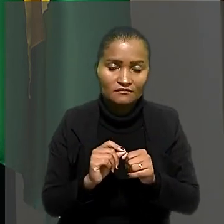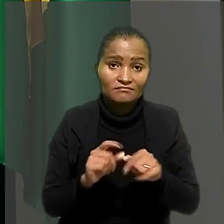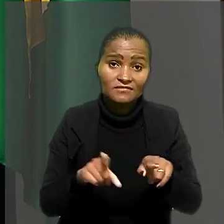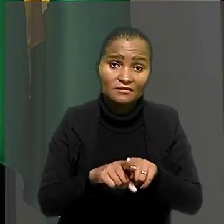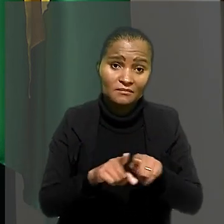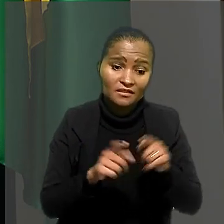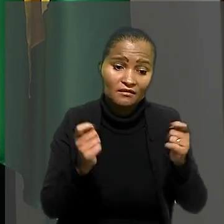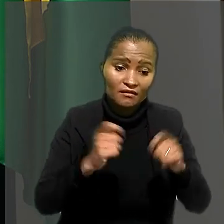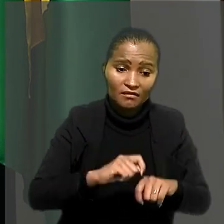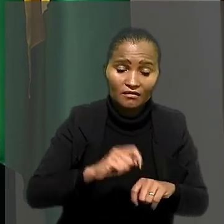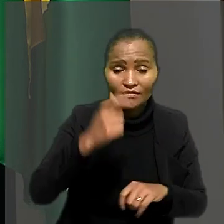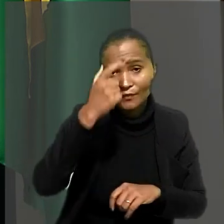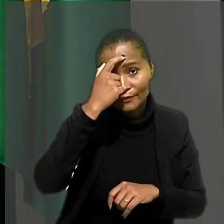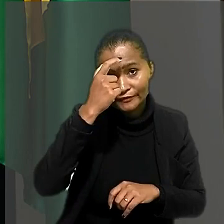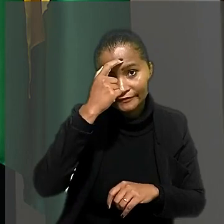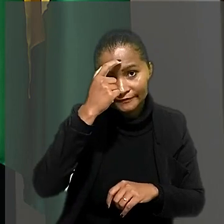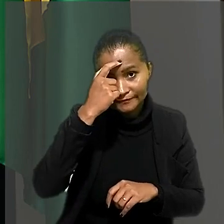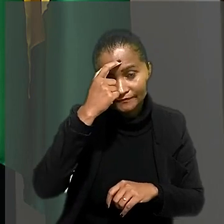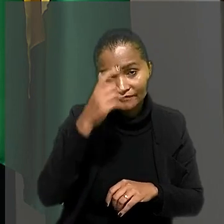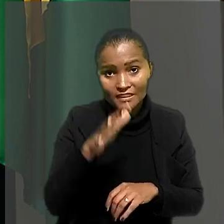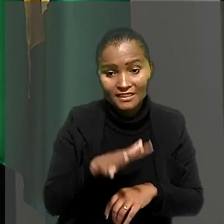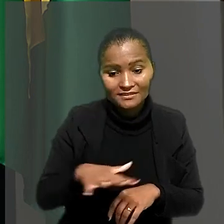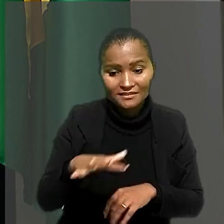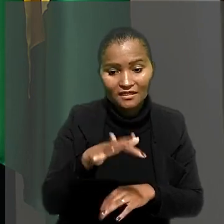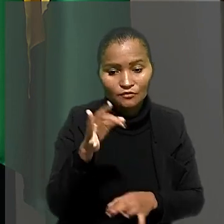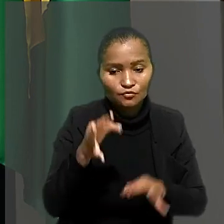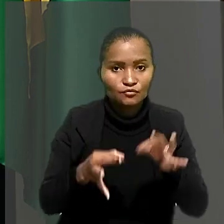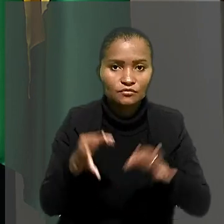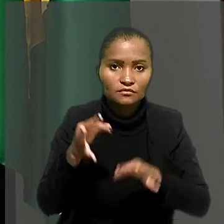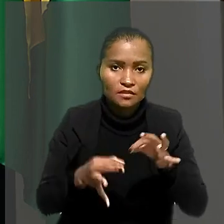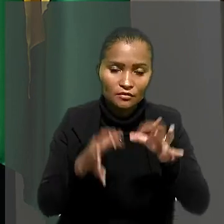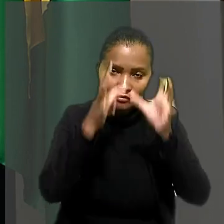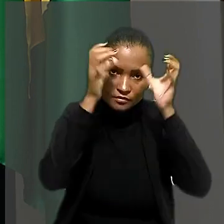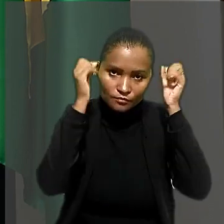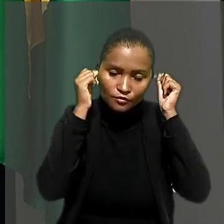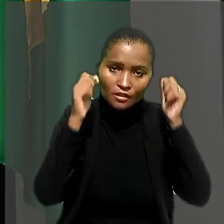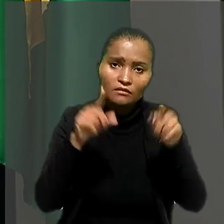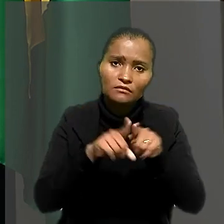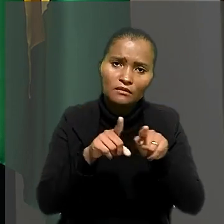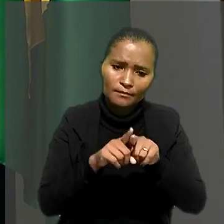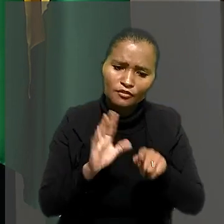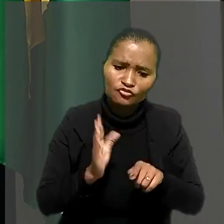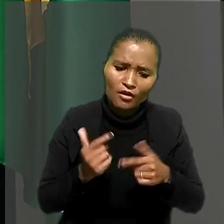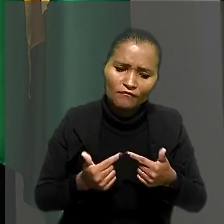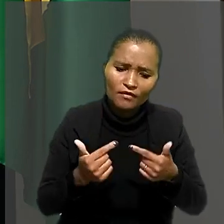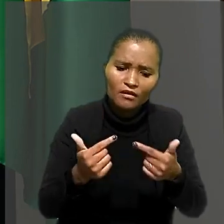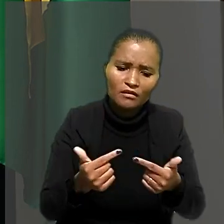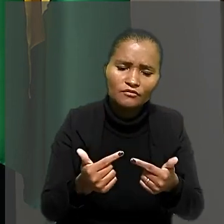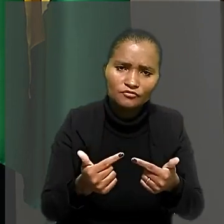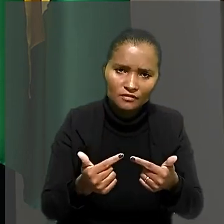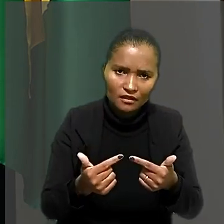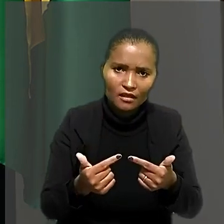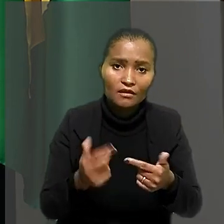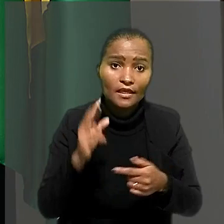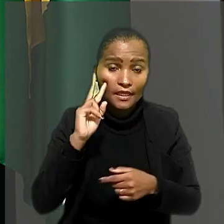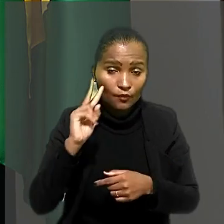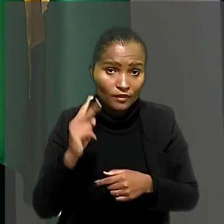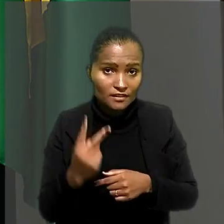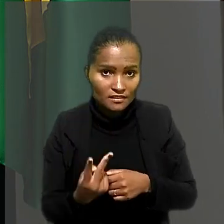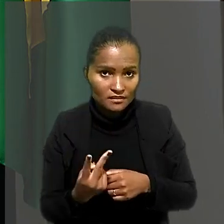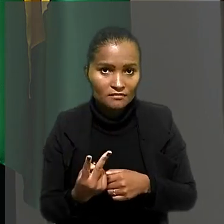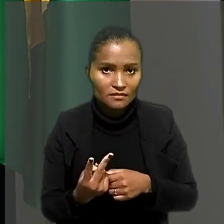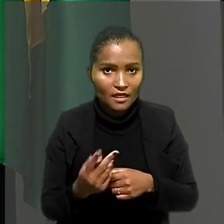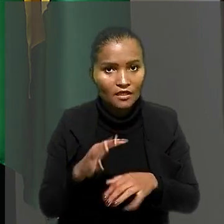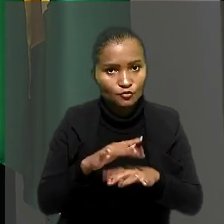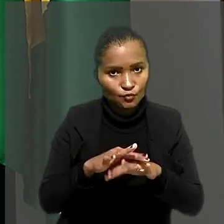na capacitação e conscientização. No campo juridicional, o tribunal também tem saído muito à frente. recentemente reconheceu